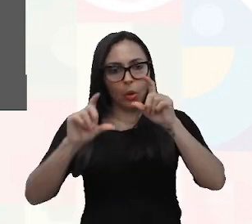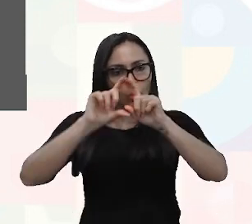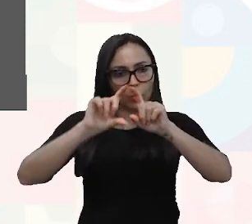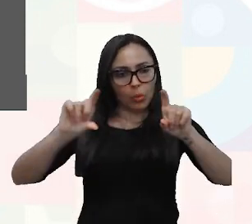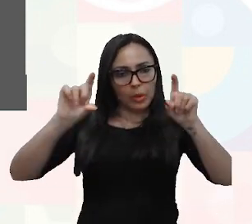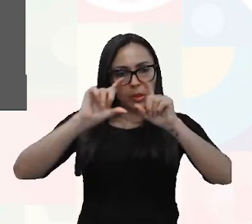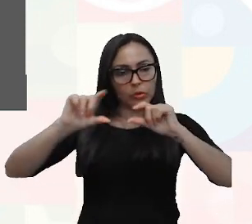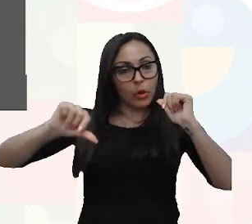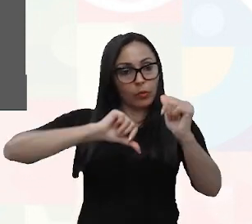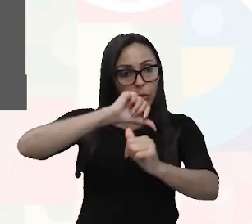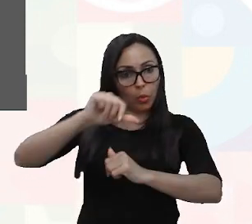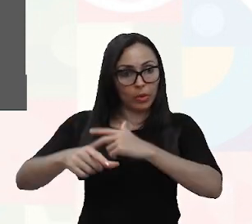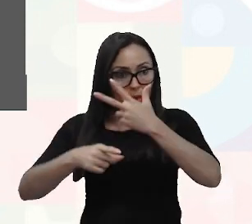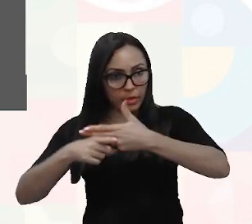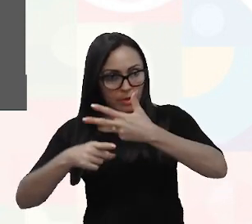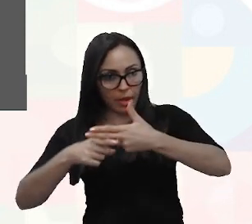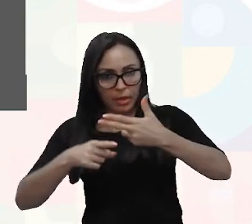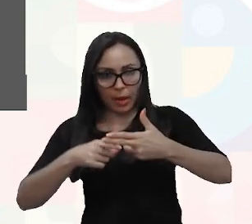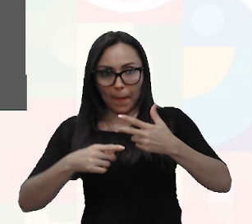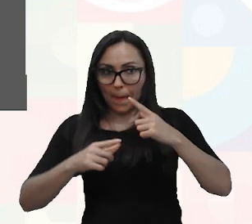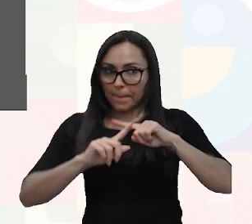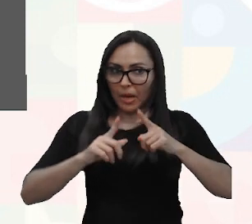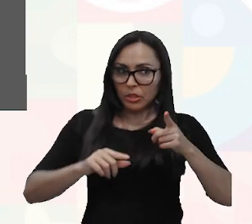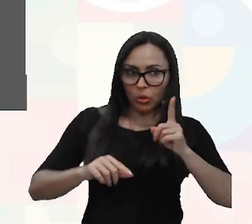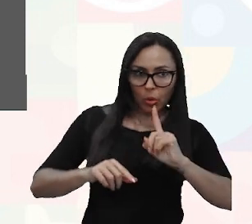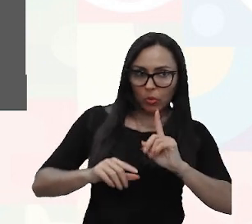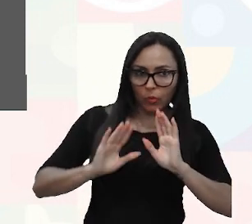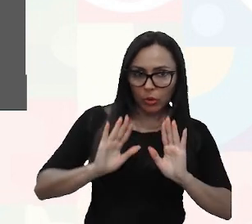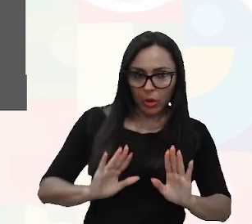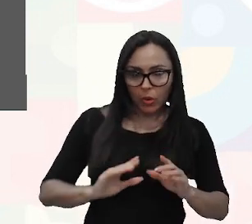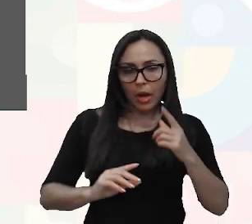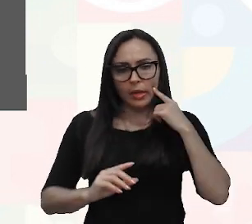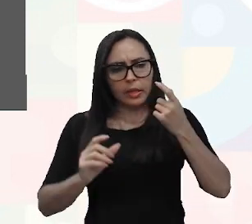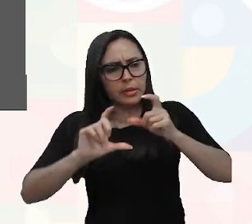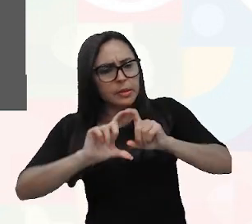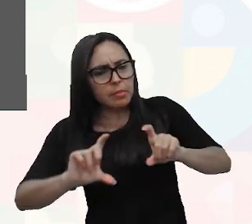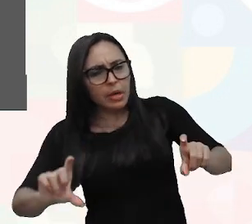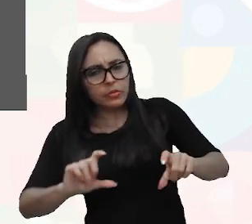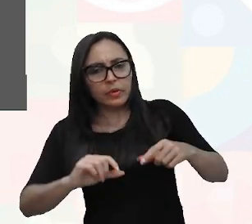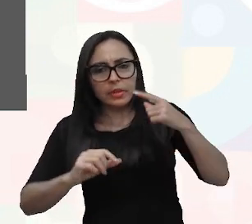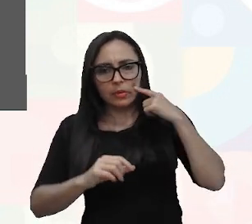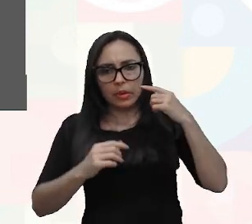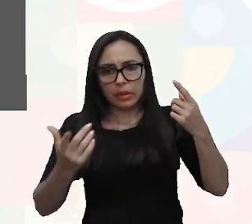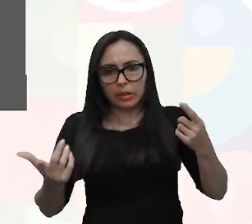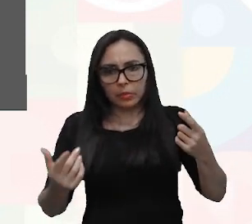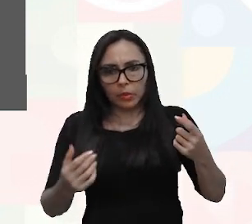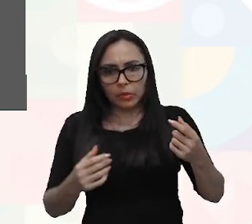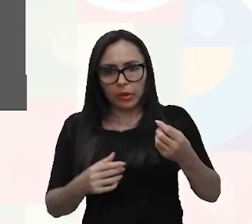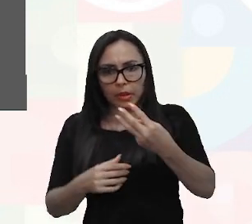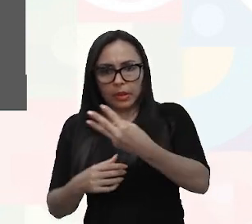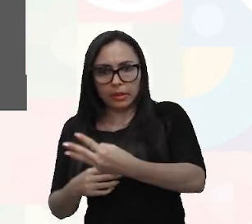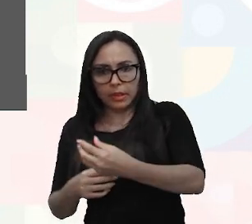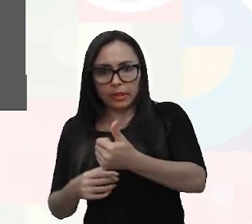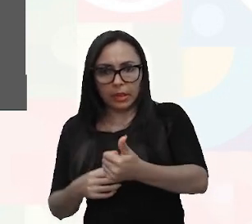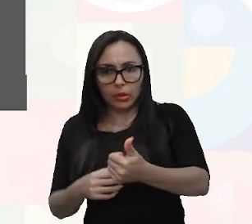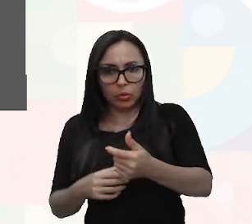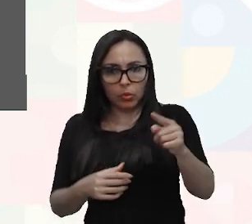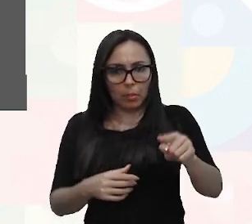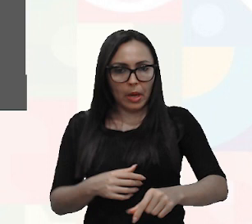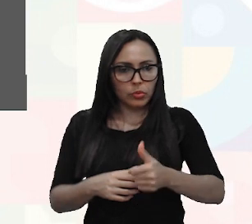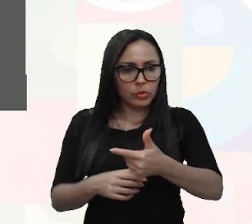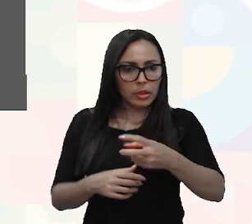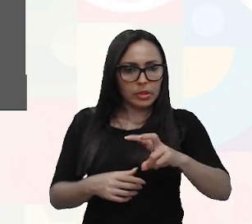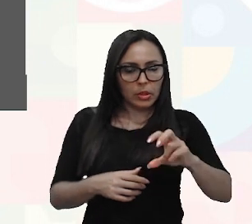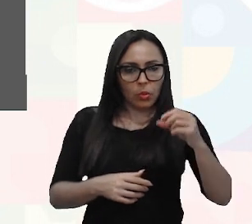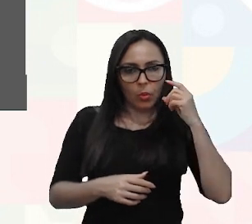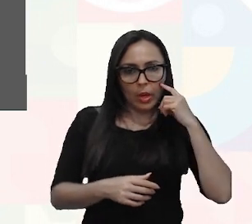mudar de cena, mas eu não vou mudar de cena. Enfim, é, aqui embaixo você pode, 31, 31 palavrinhas, páginas,